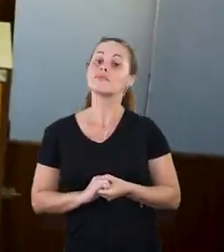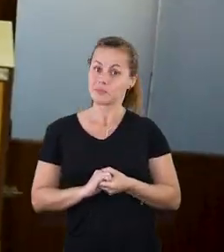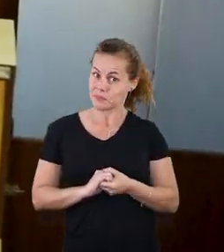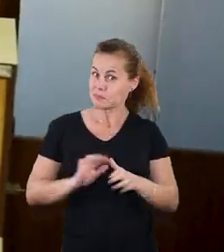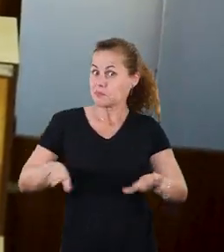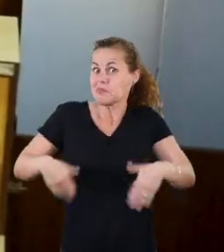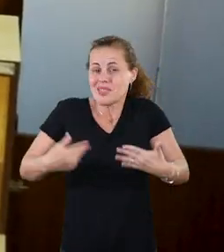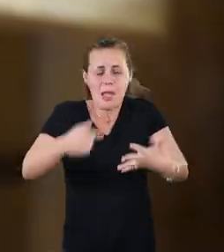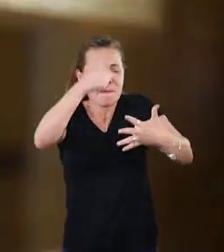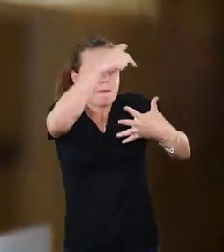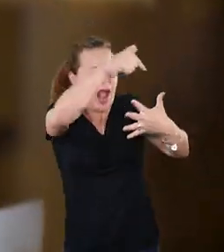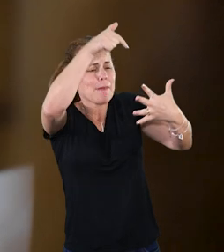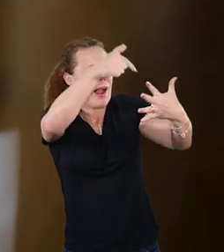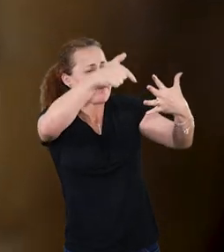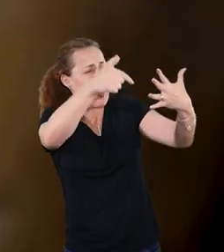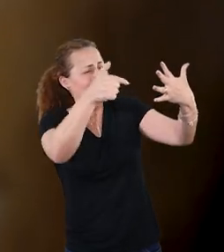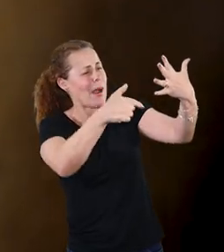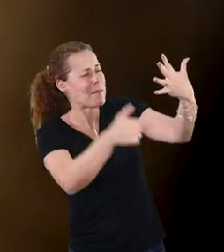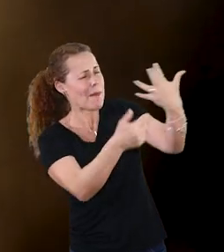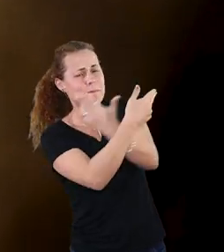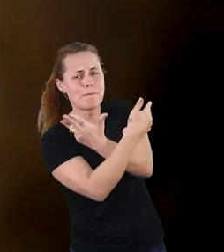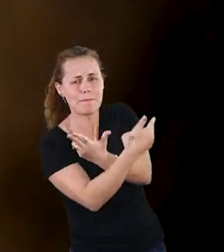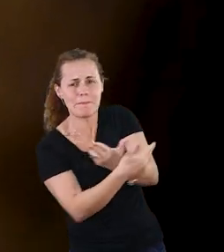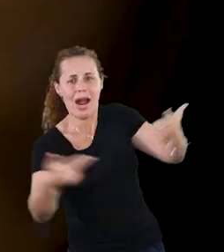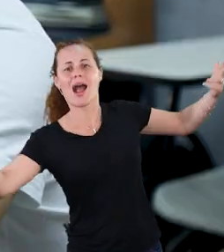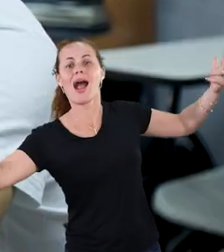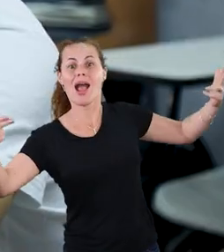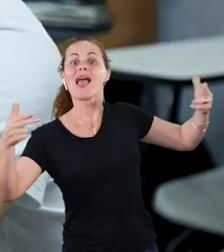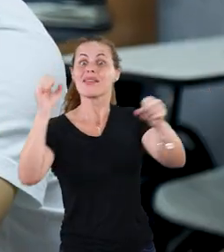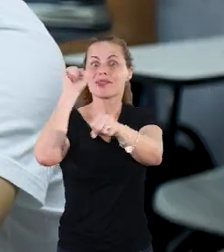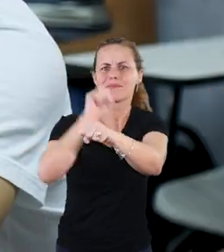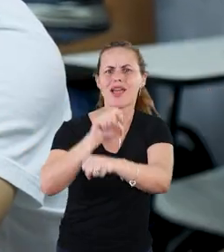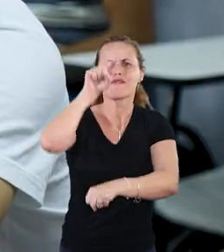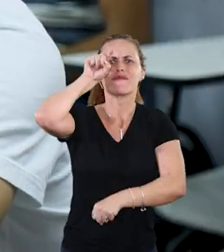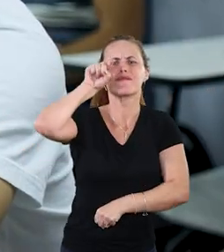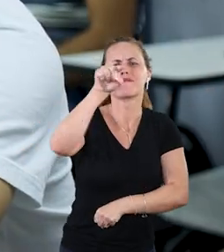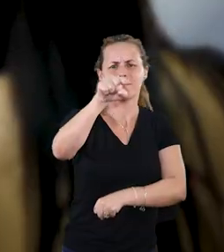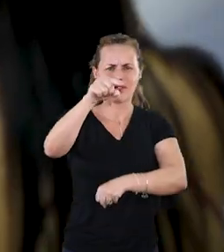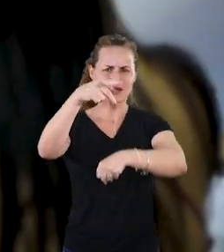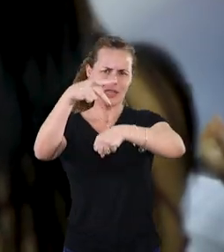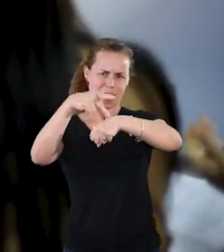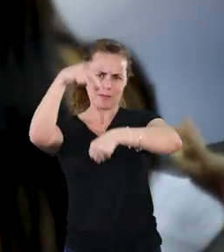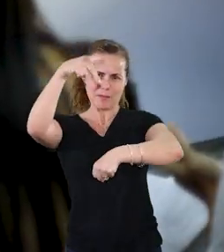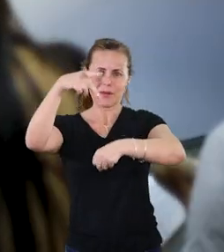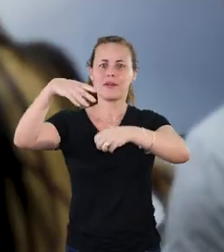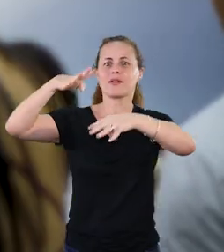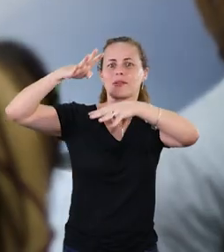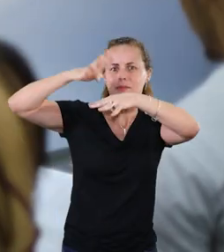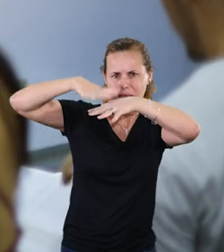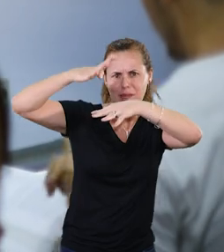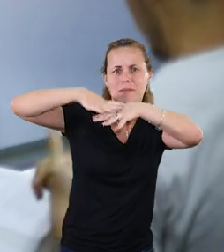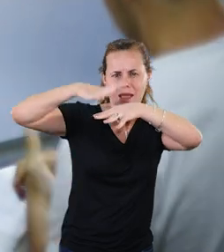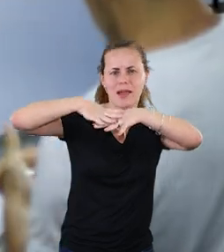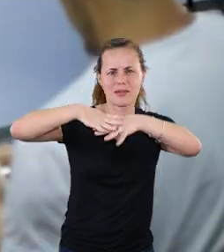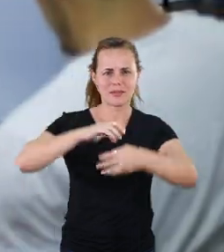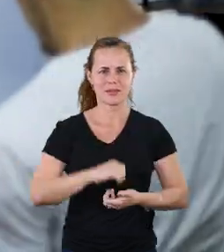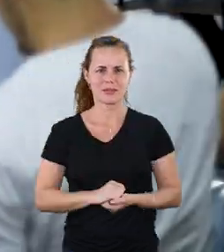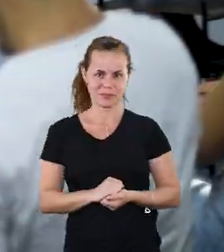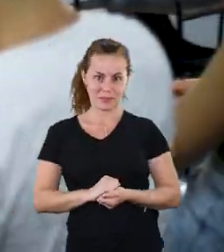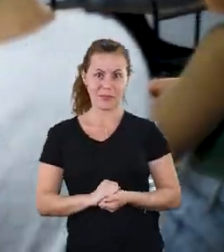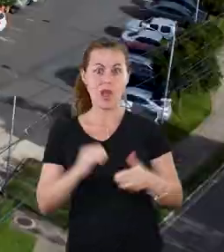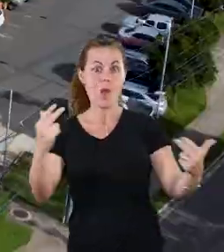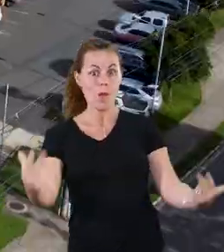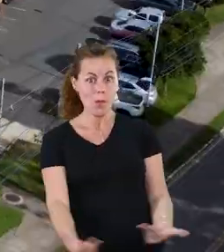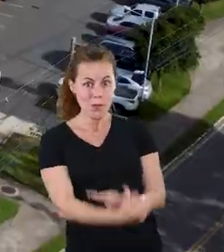Por esses e tantos outros motivos, aguardamos você no programa de pós-graduação em